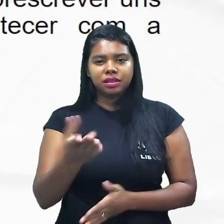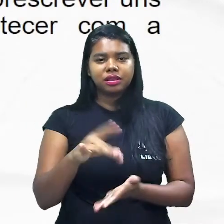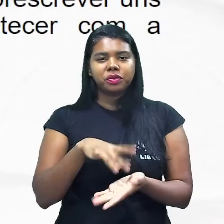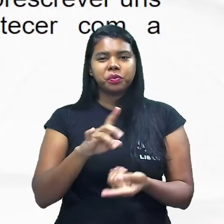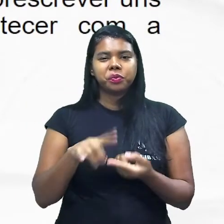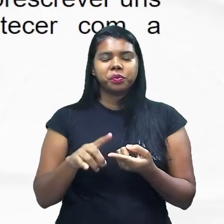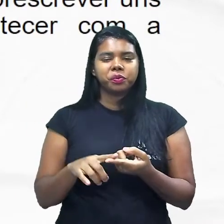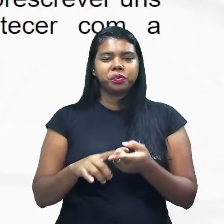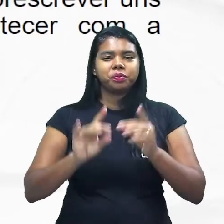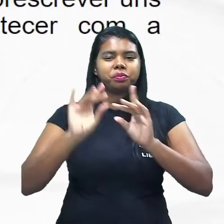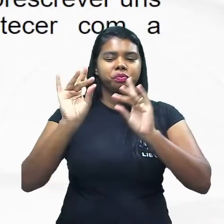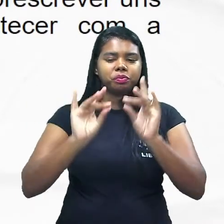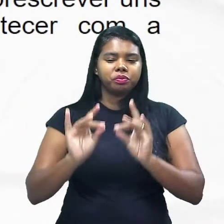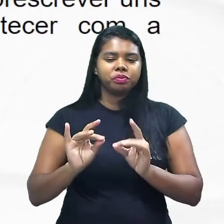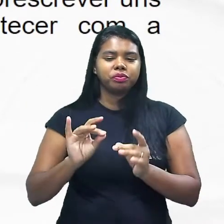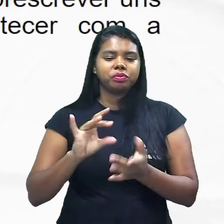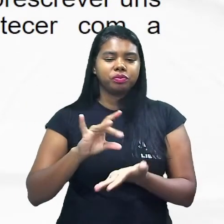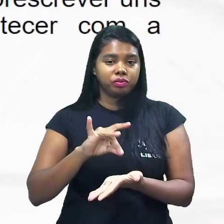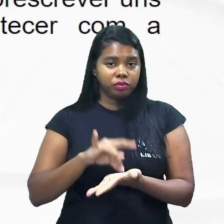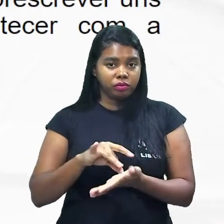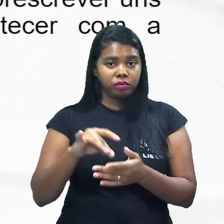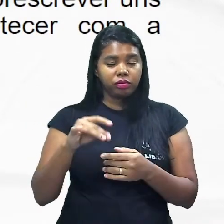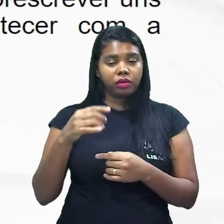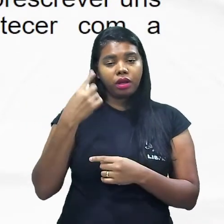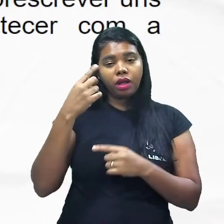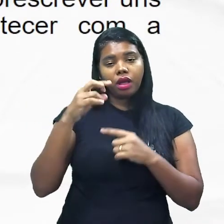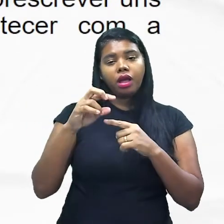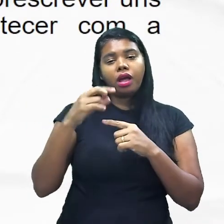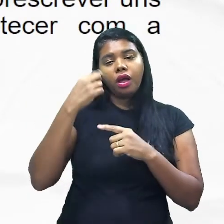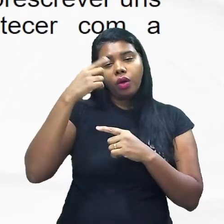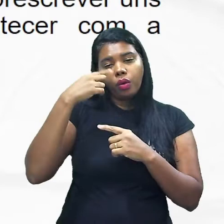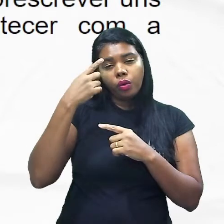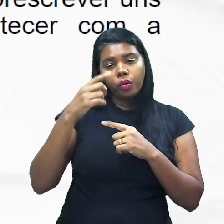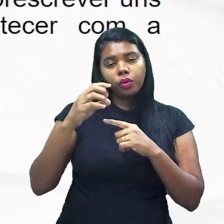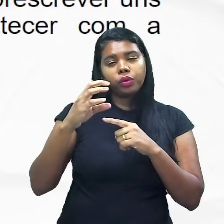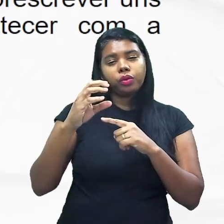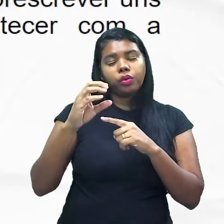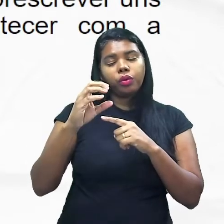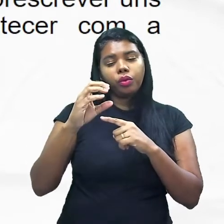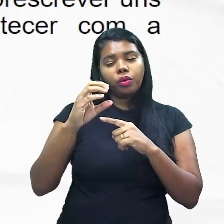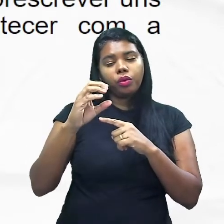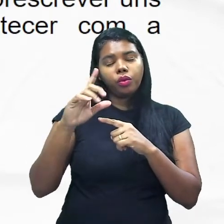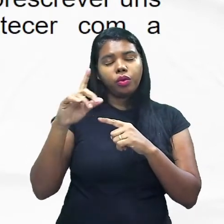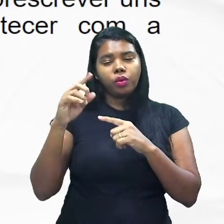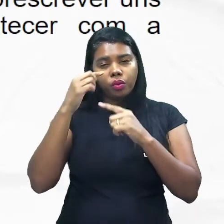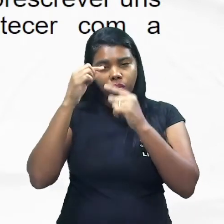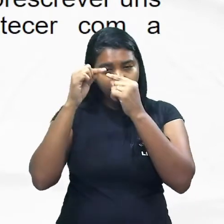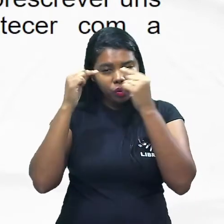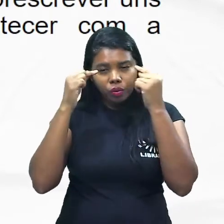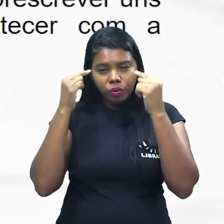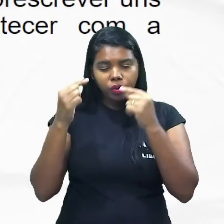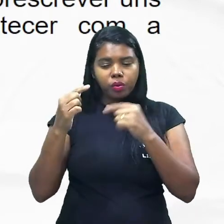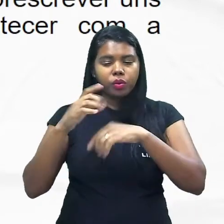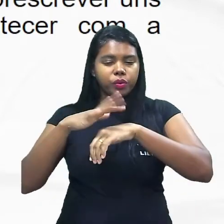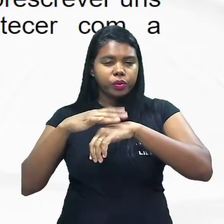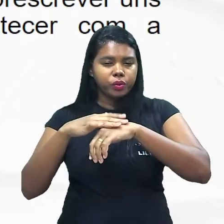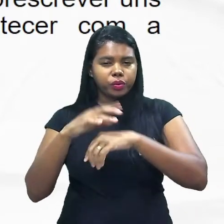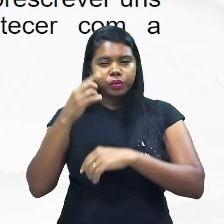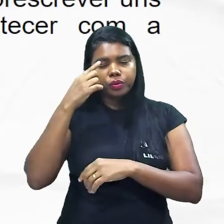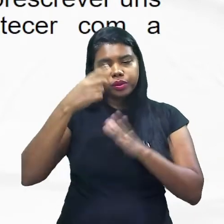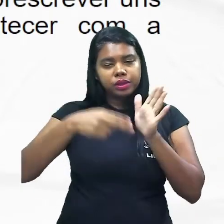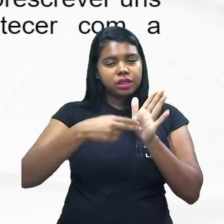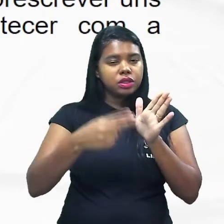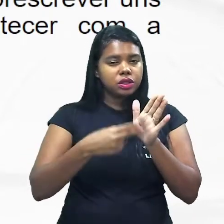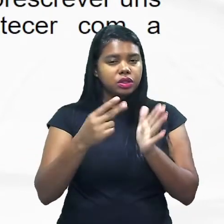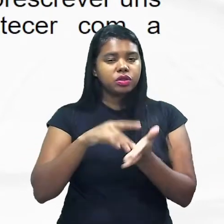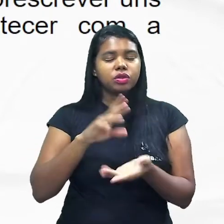subespecialidades o de retina o de catarata o de glaucoma e outras patologias de cirurgia